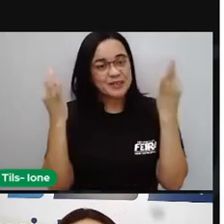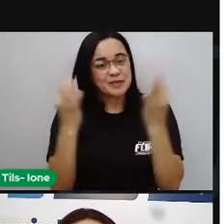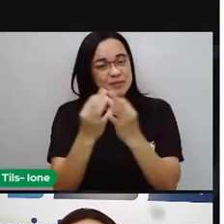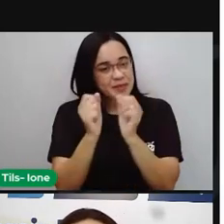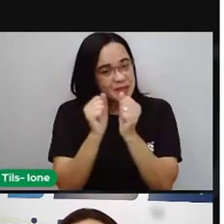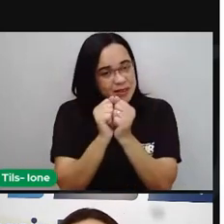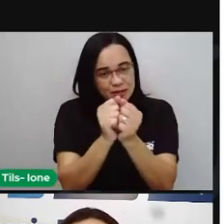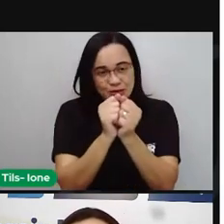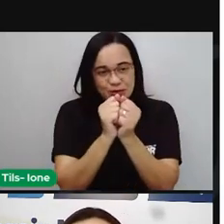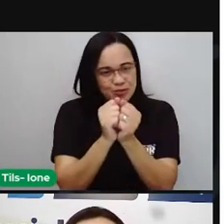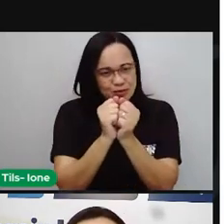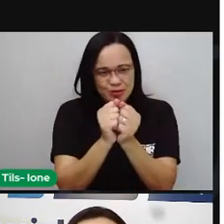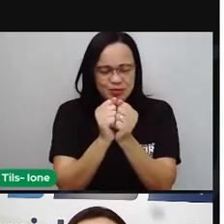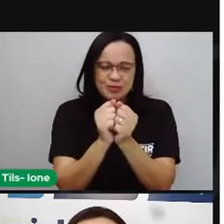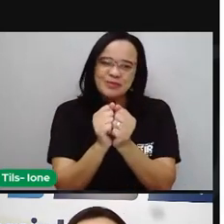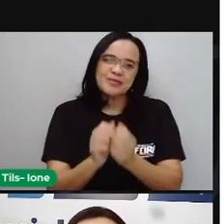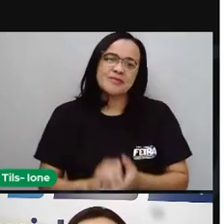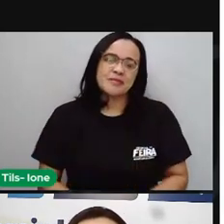da sua avó.